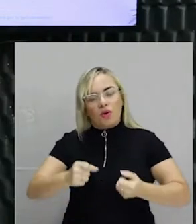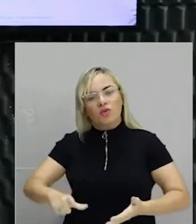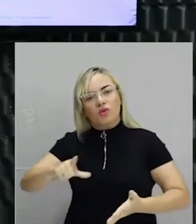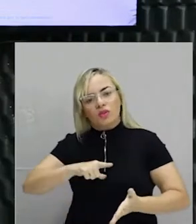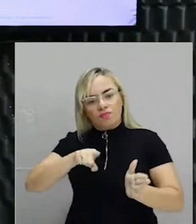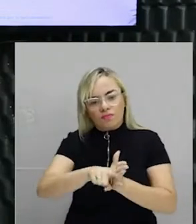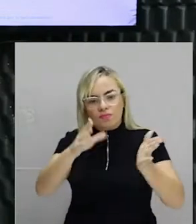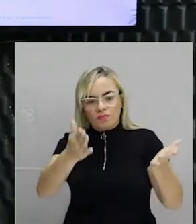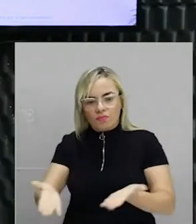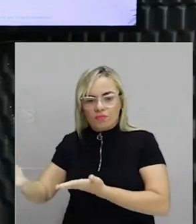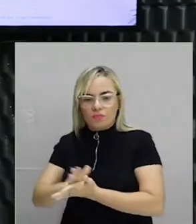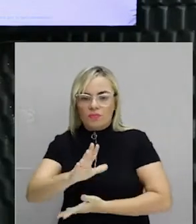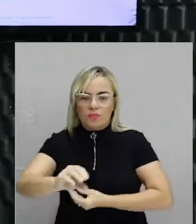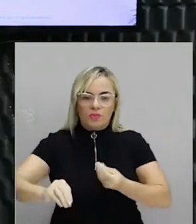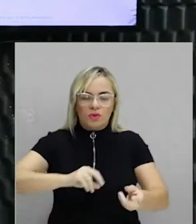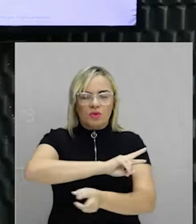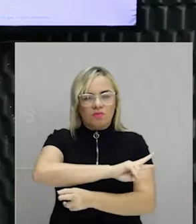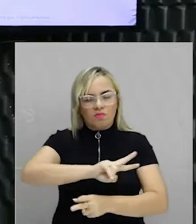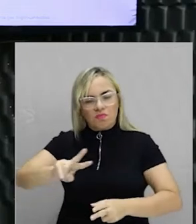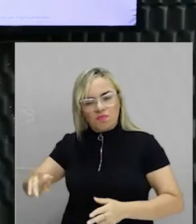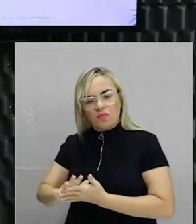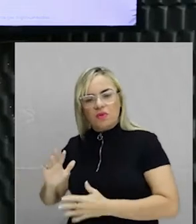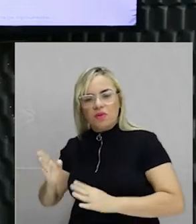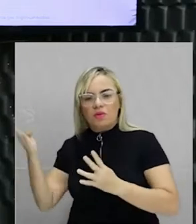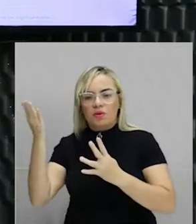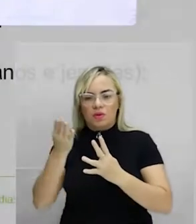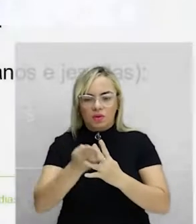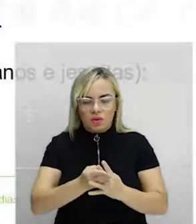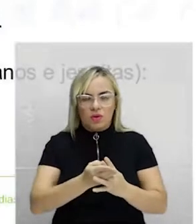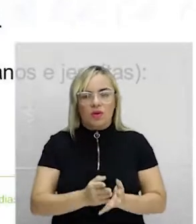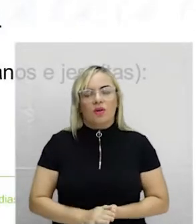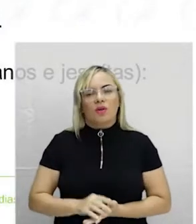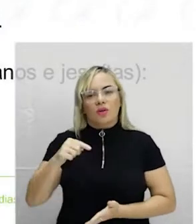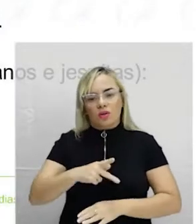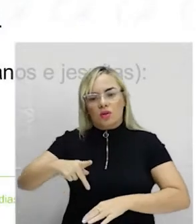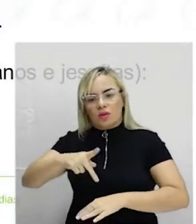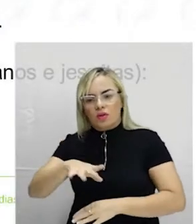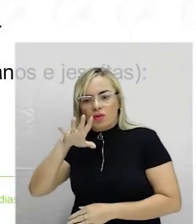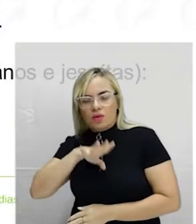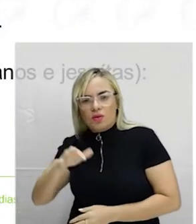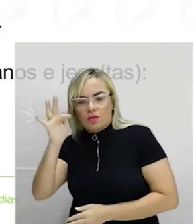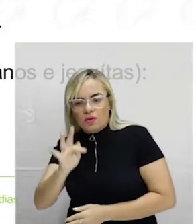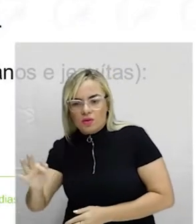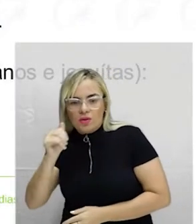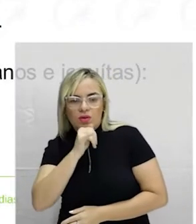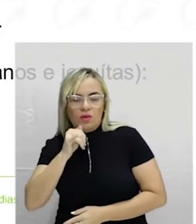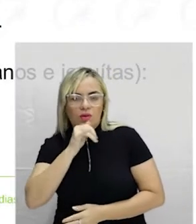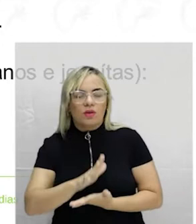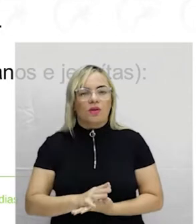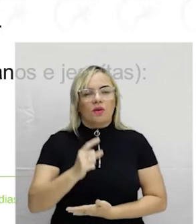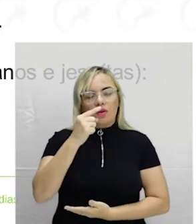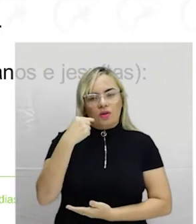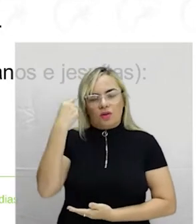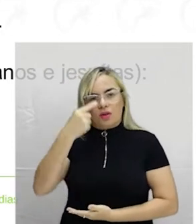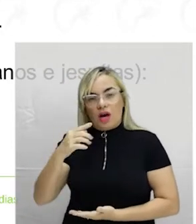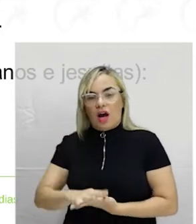Mistura de várias tendências barrocas. Portuguesas, francesas, italianas e espanholas. Nota, aqui em São Luís do Maranhão, nós